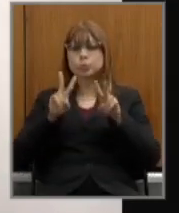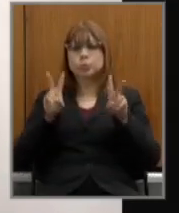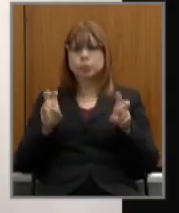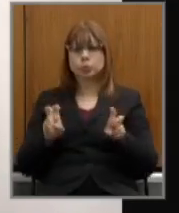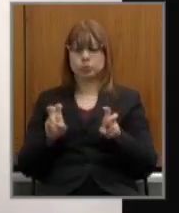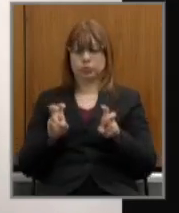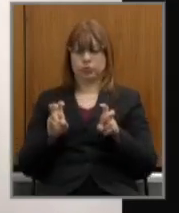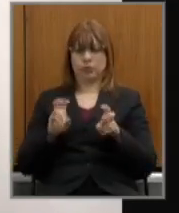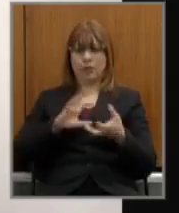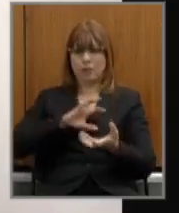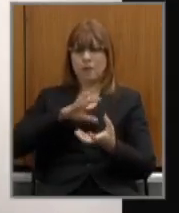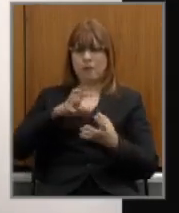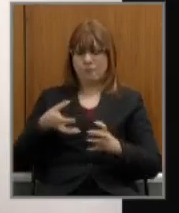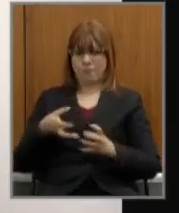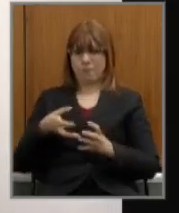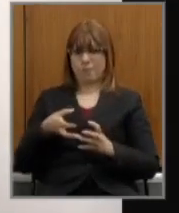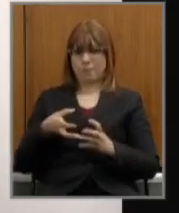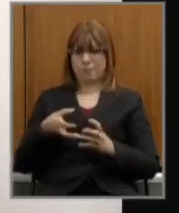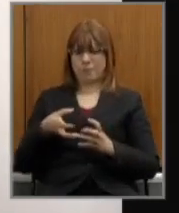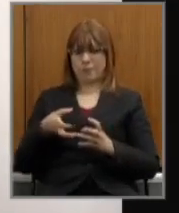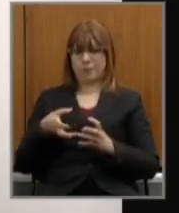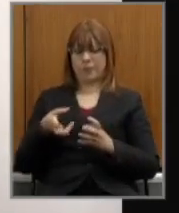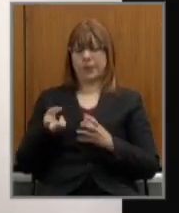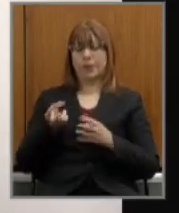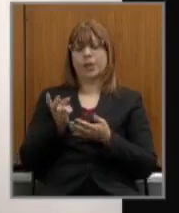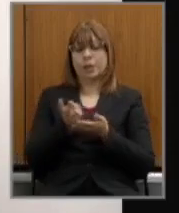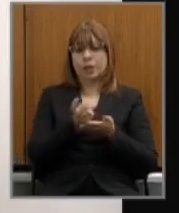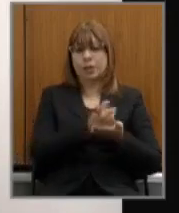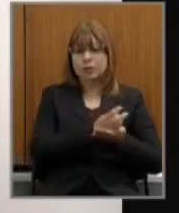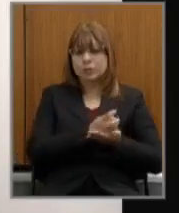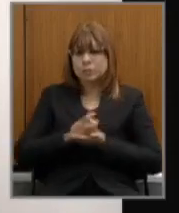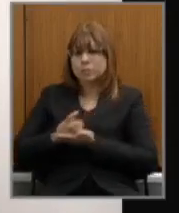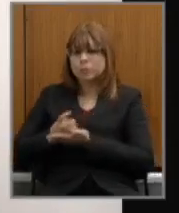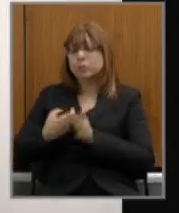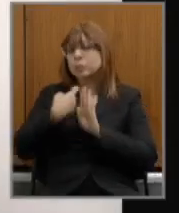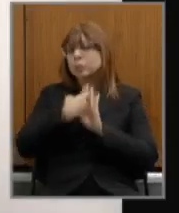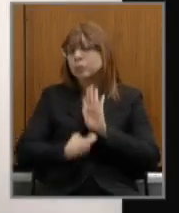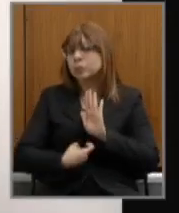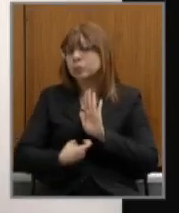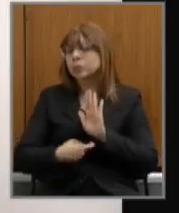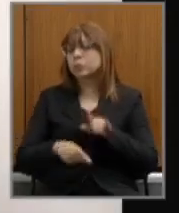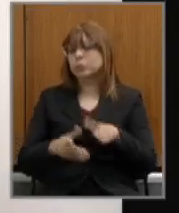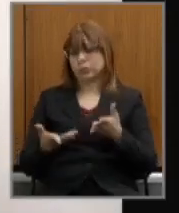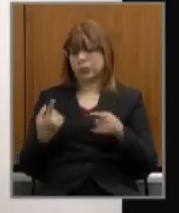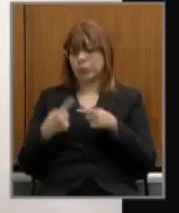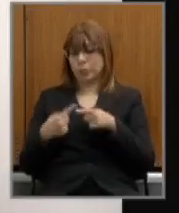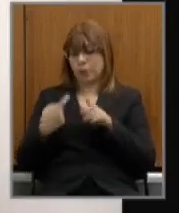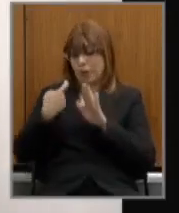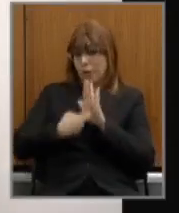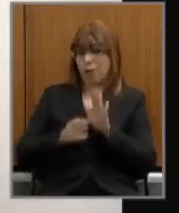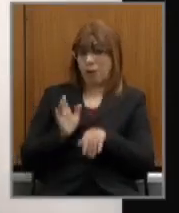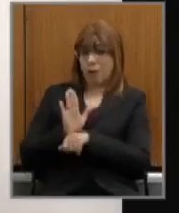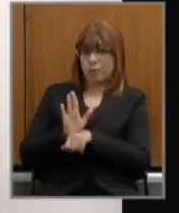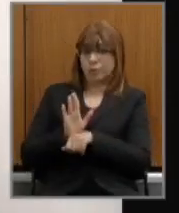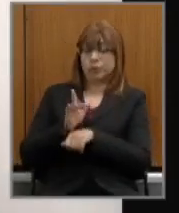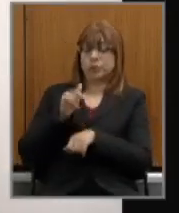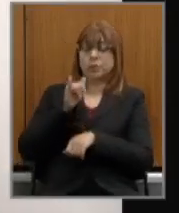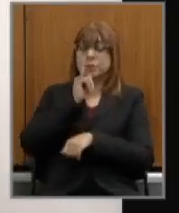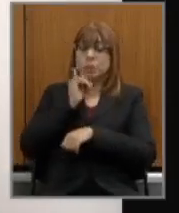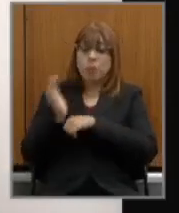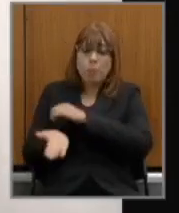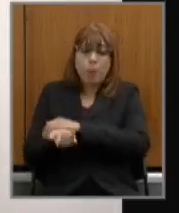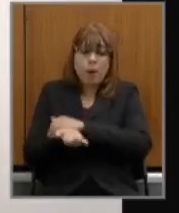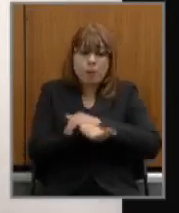tributária nacional do imposto sobre produtos exportados que beneficia aqui em Minas por exemplo as mineradoras que só